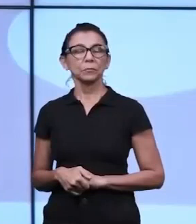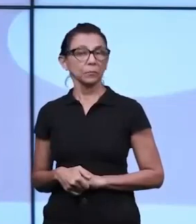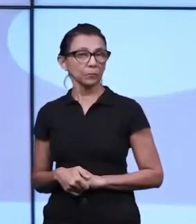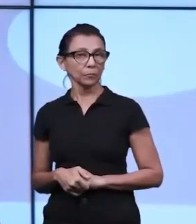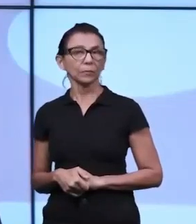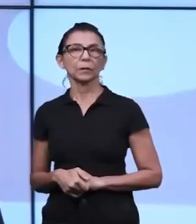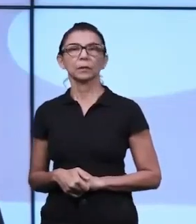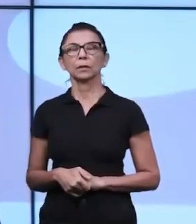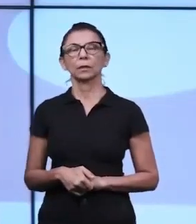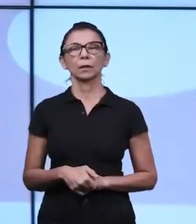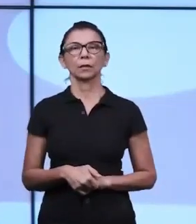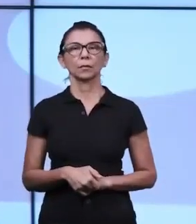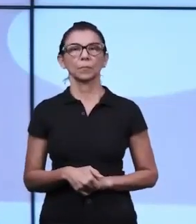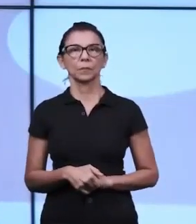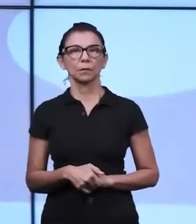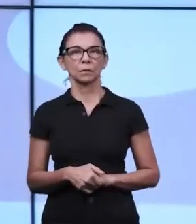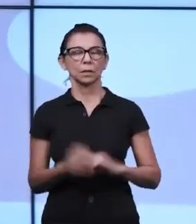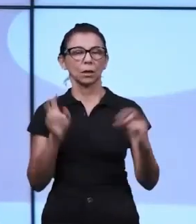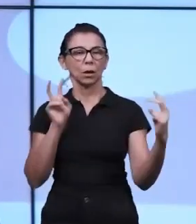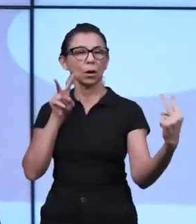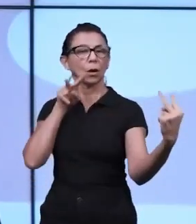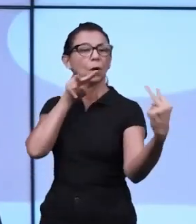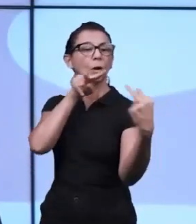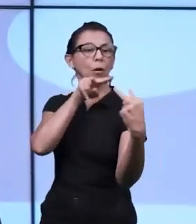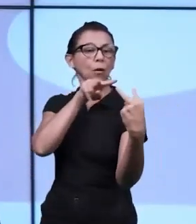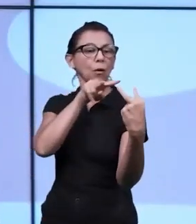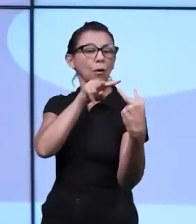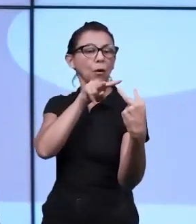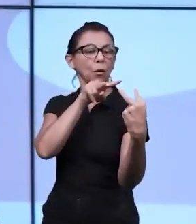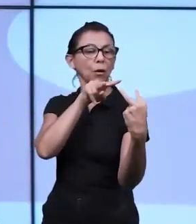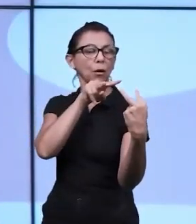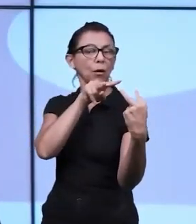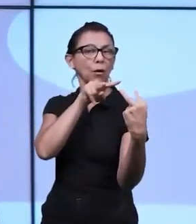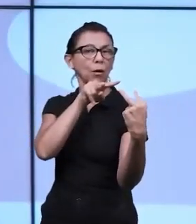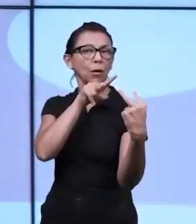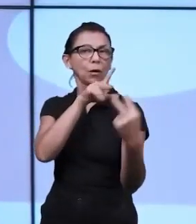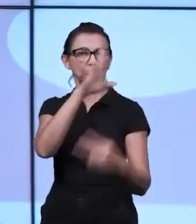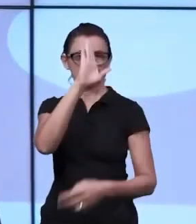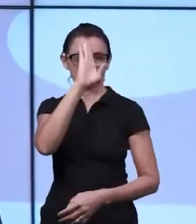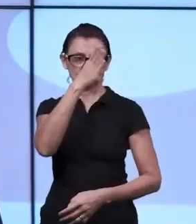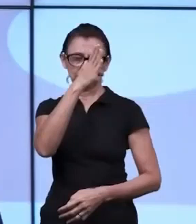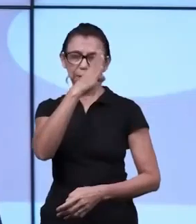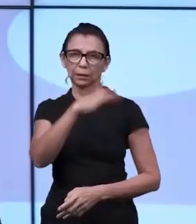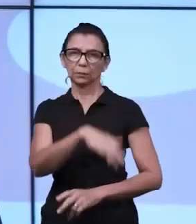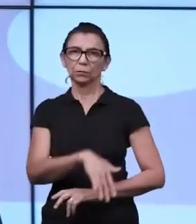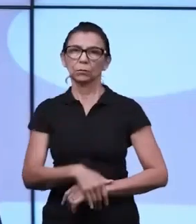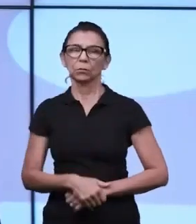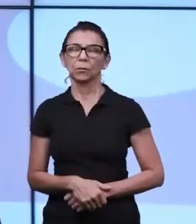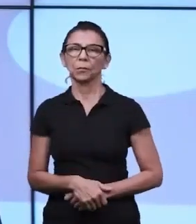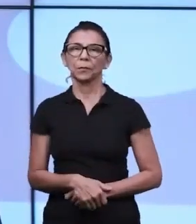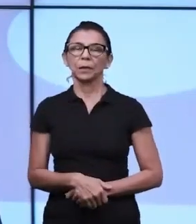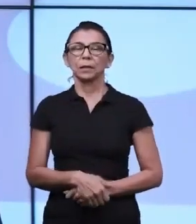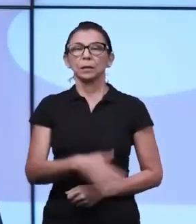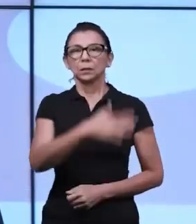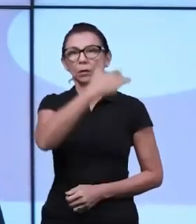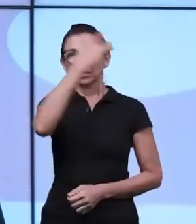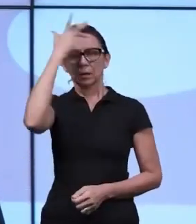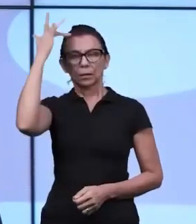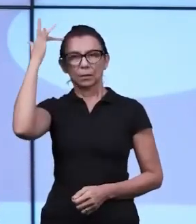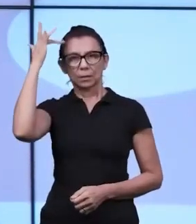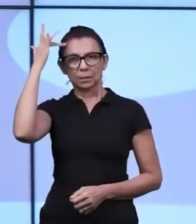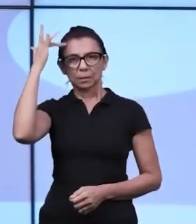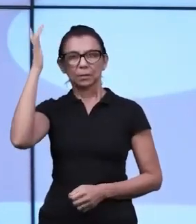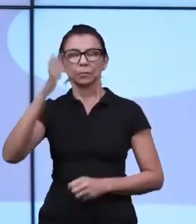olhando diretamente para ele, nos olhos. Como alguém que tem um déficit de atenção, ela tenha